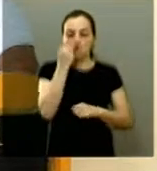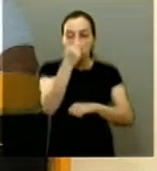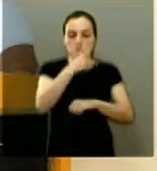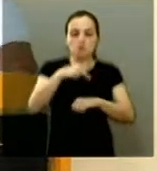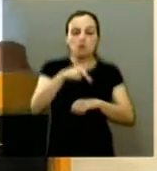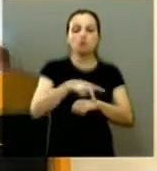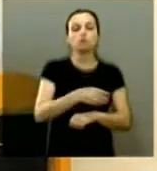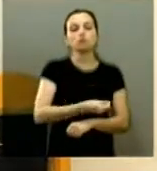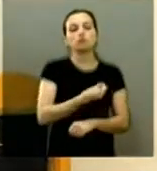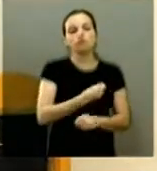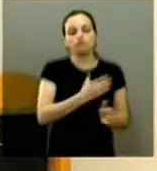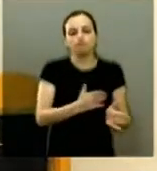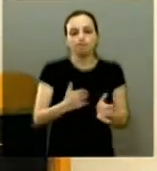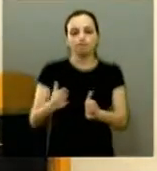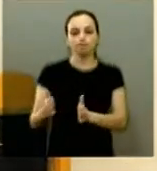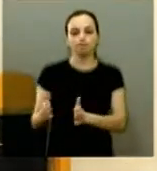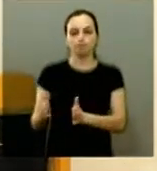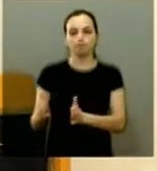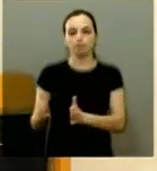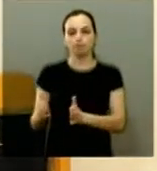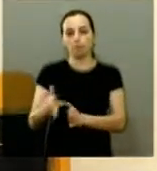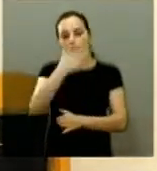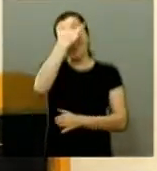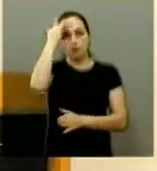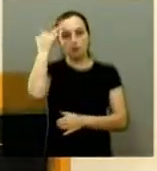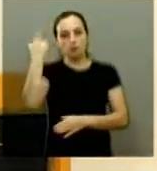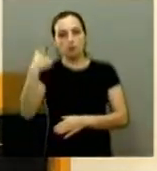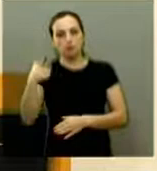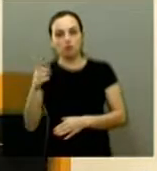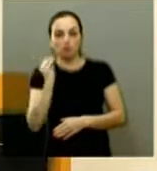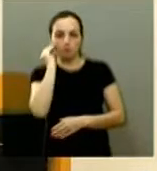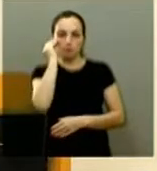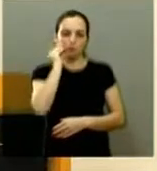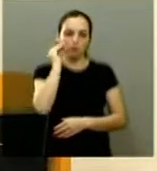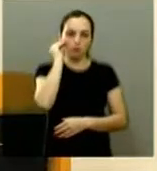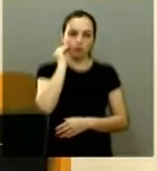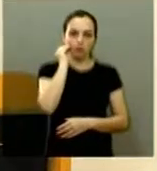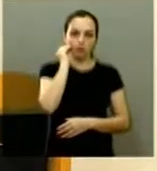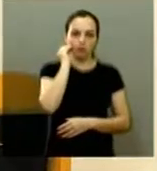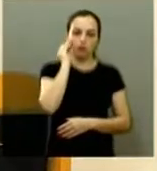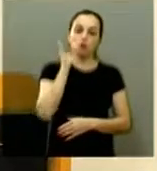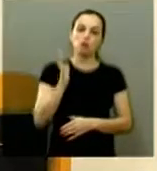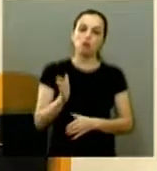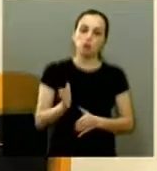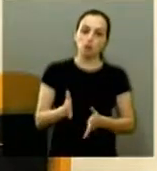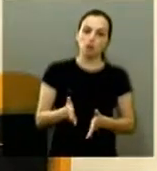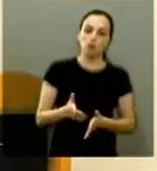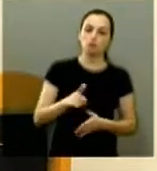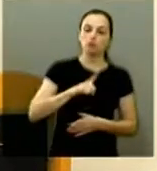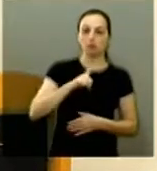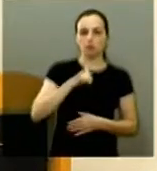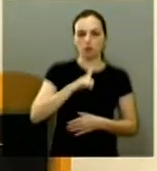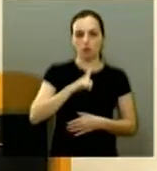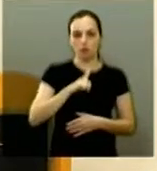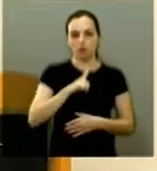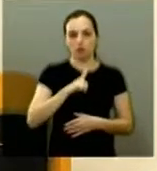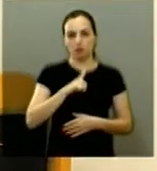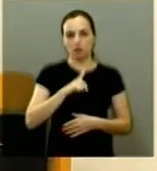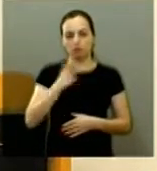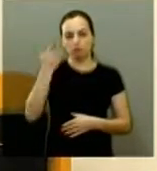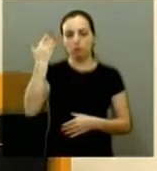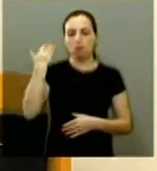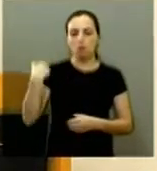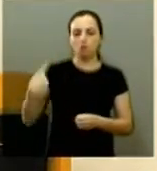vive um momento que as pessoas que não tinham oportunidade e hoje elas têm esse dia eu já estava no